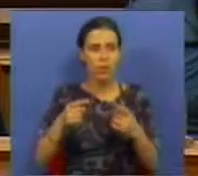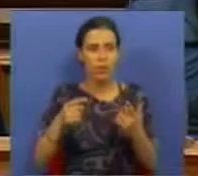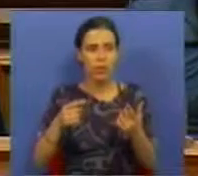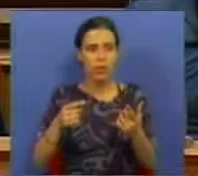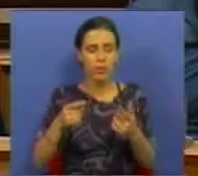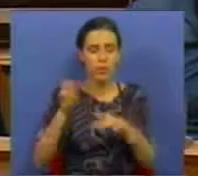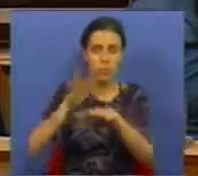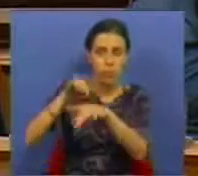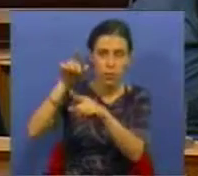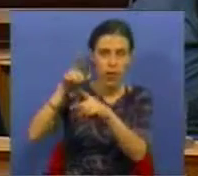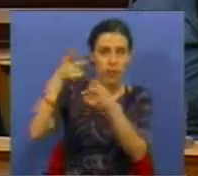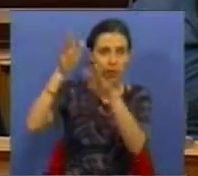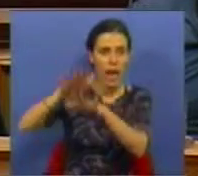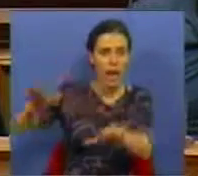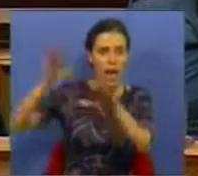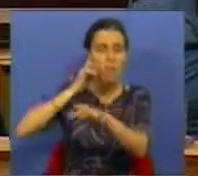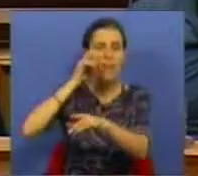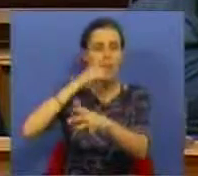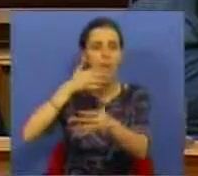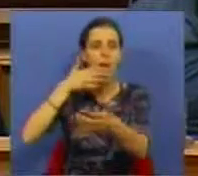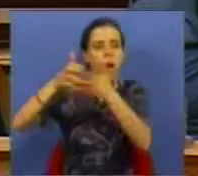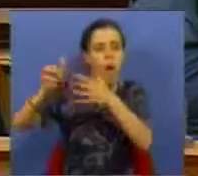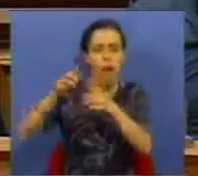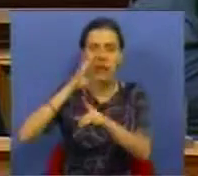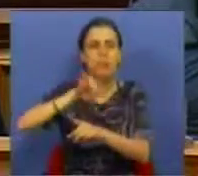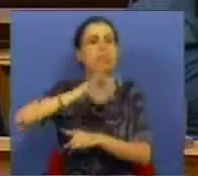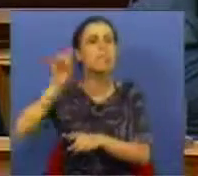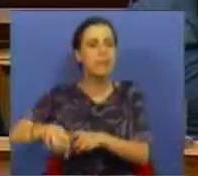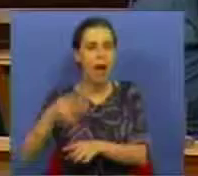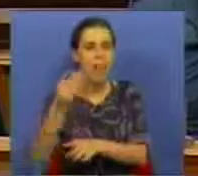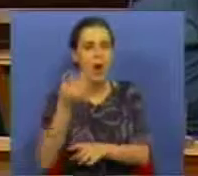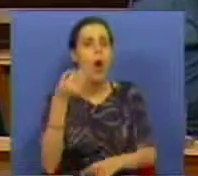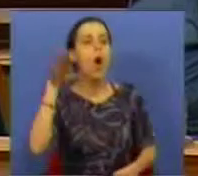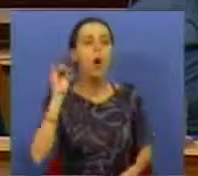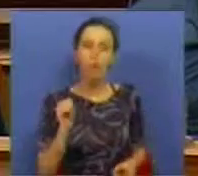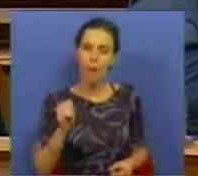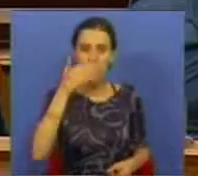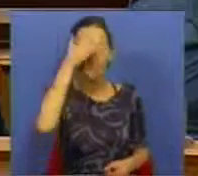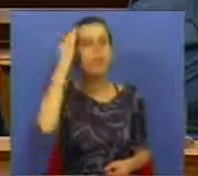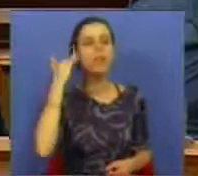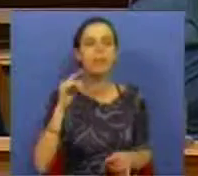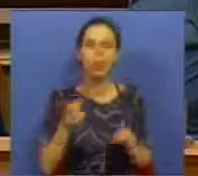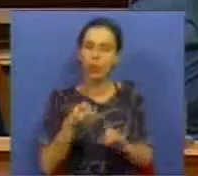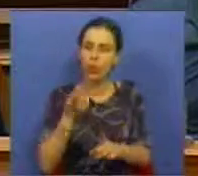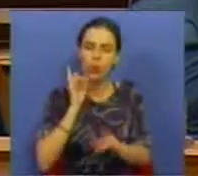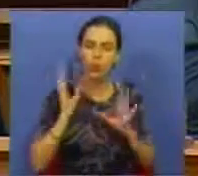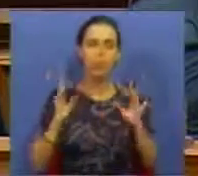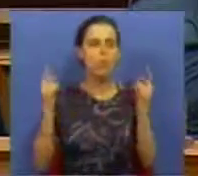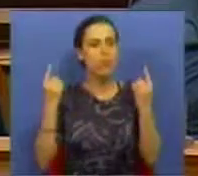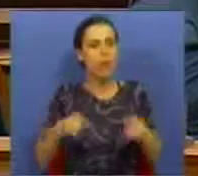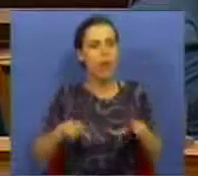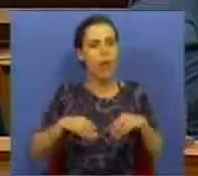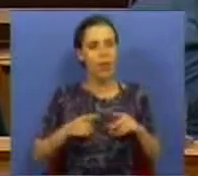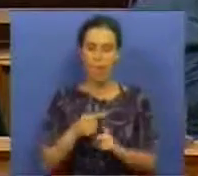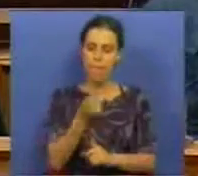especuladores, se irá acalmar? Se assim for, o Partido Socialista não está já só a